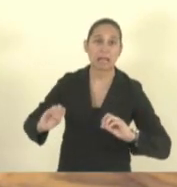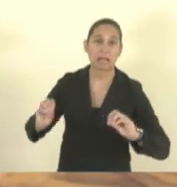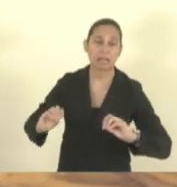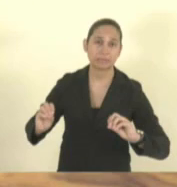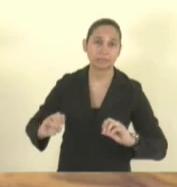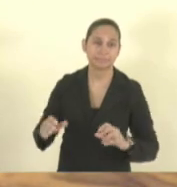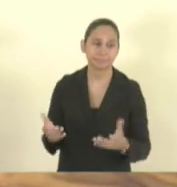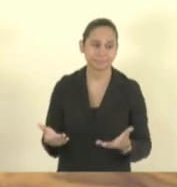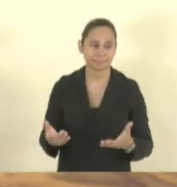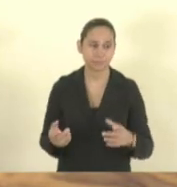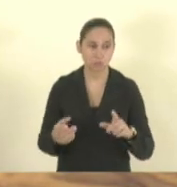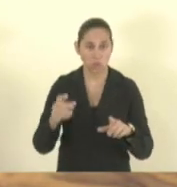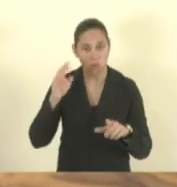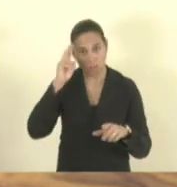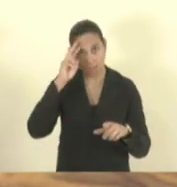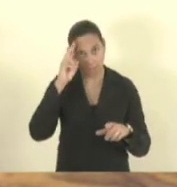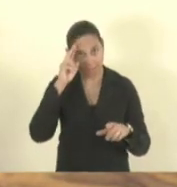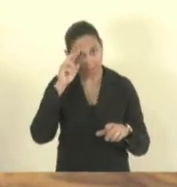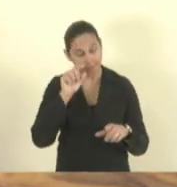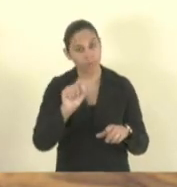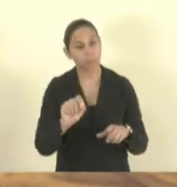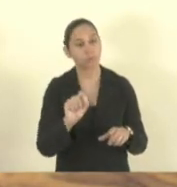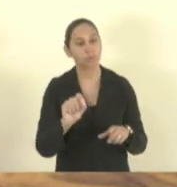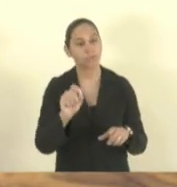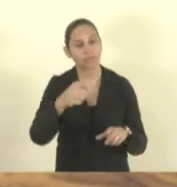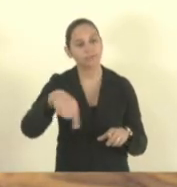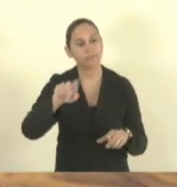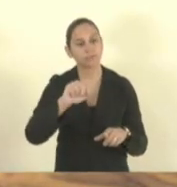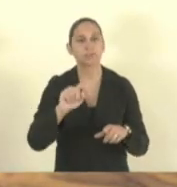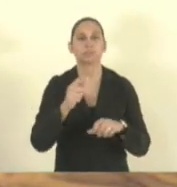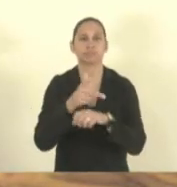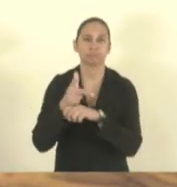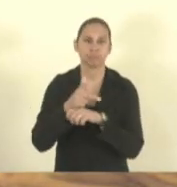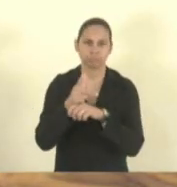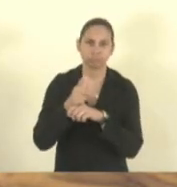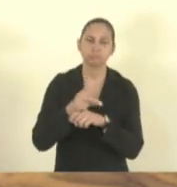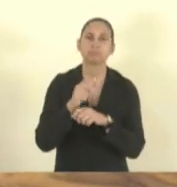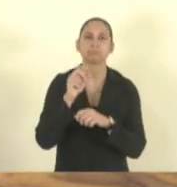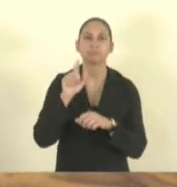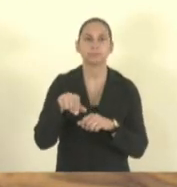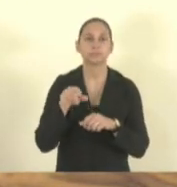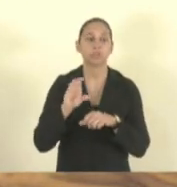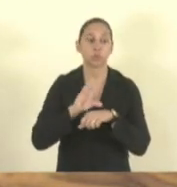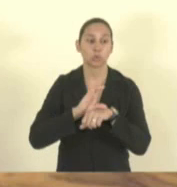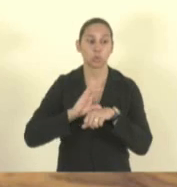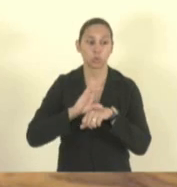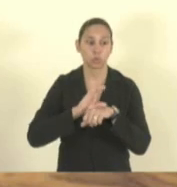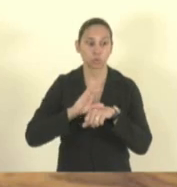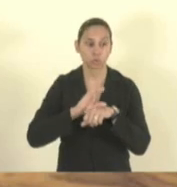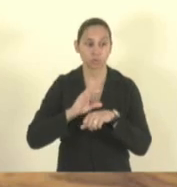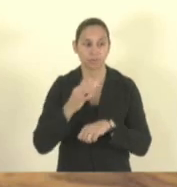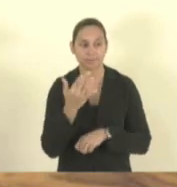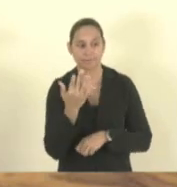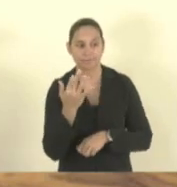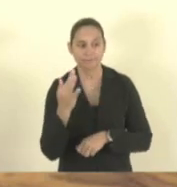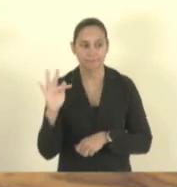Só lembrando a todos vocês que estão me assistindo, a Constituição Federal